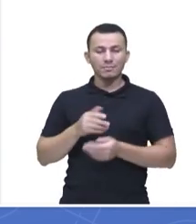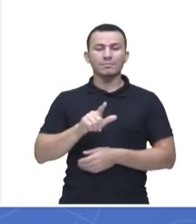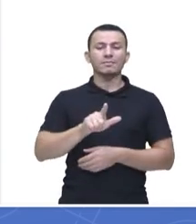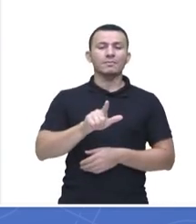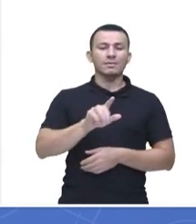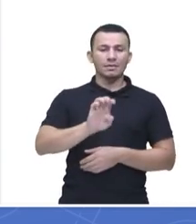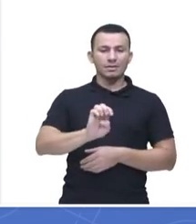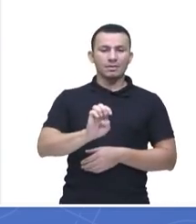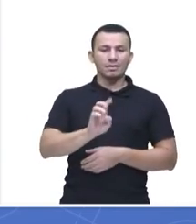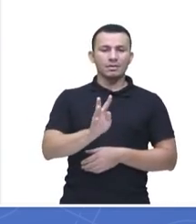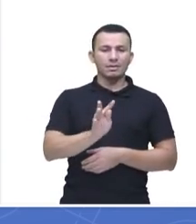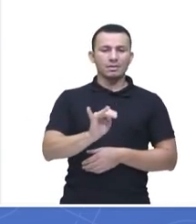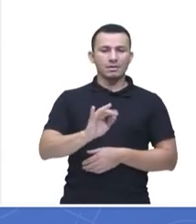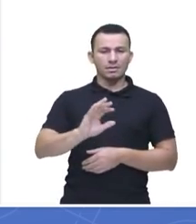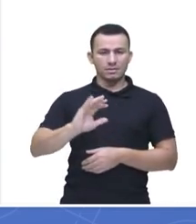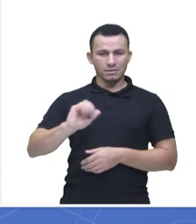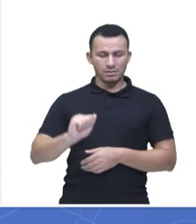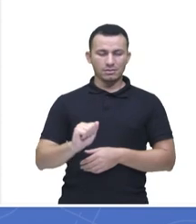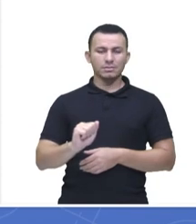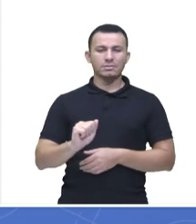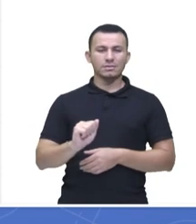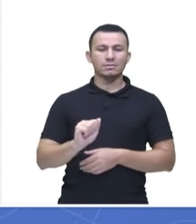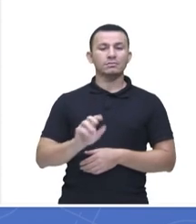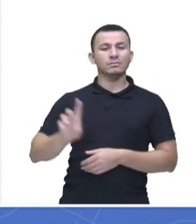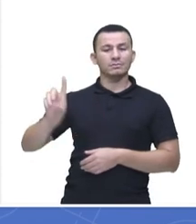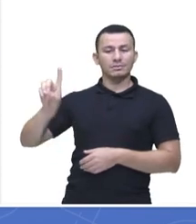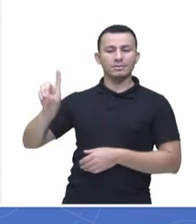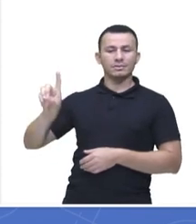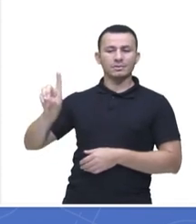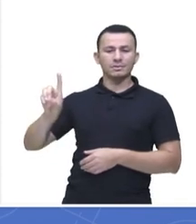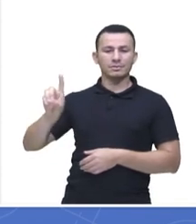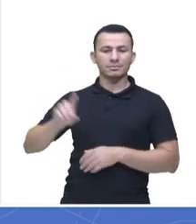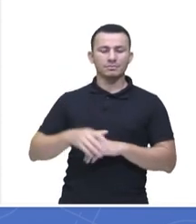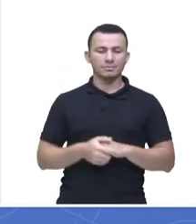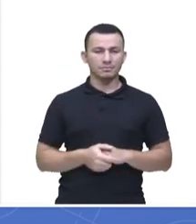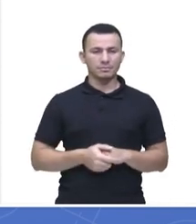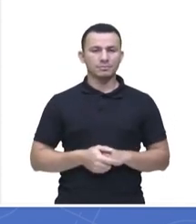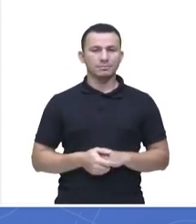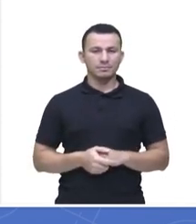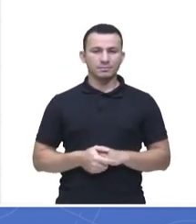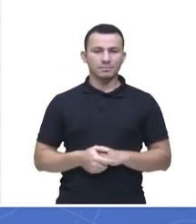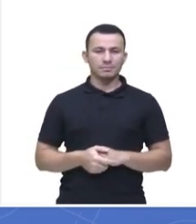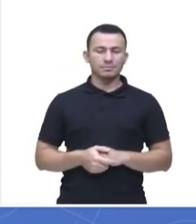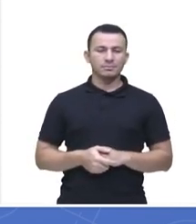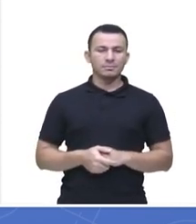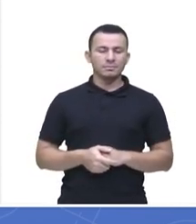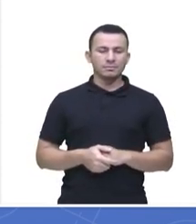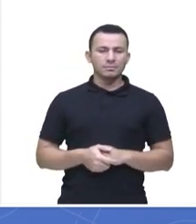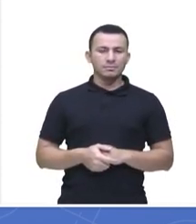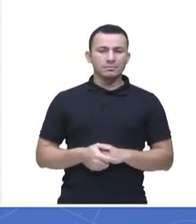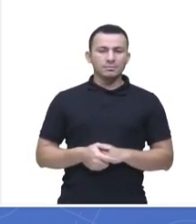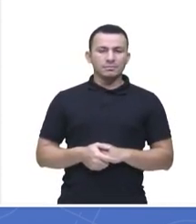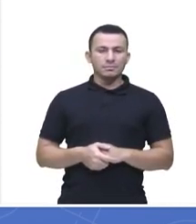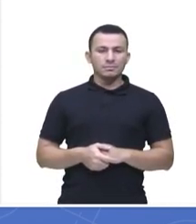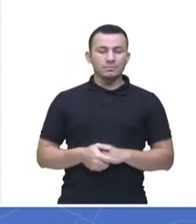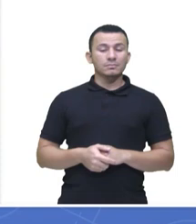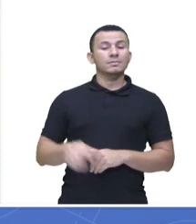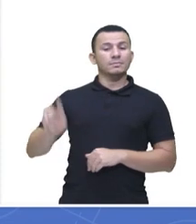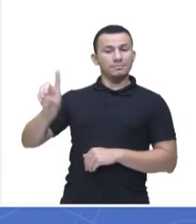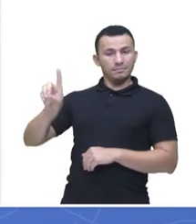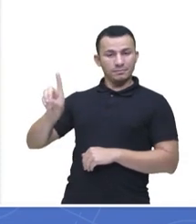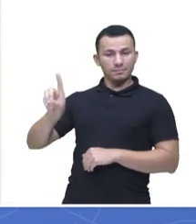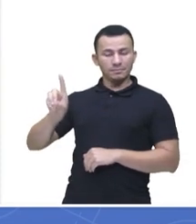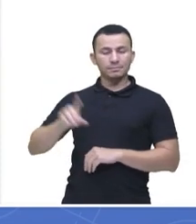Letícia, é a letra D, ela tá dizendo, né? Da questão 12, de química, é a letra D.